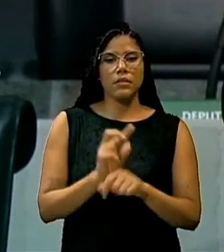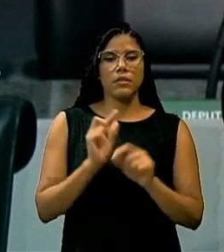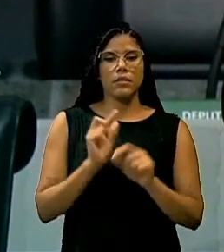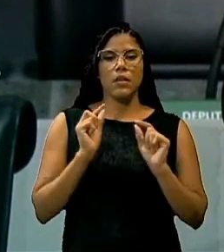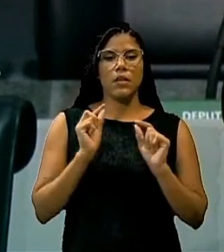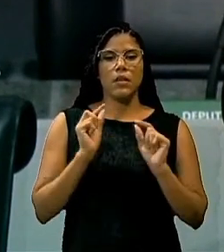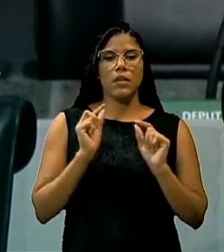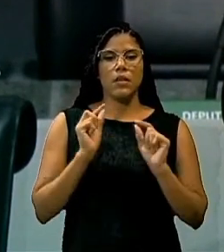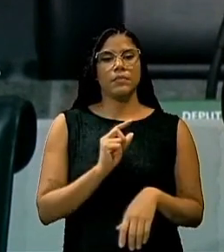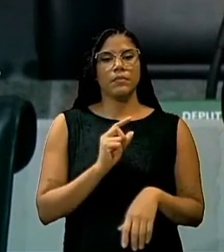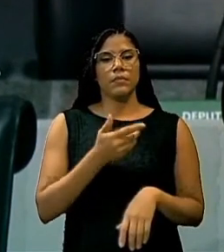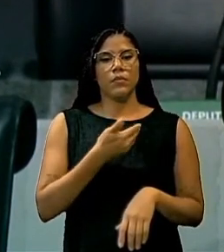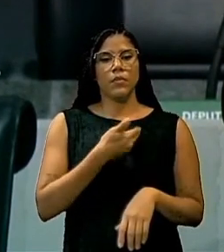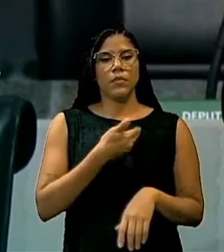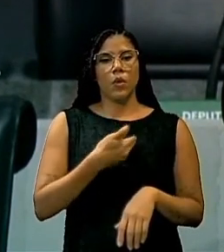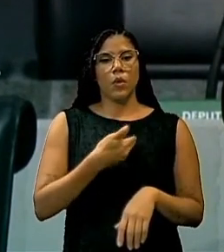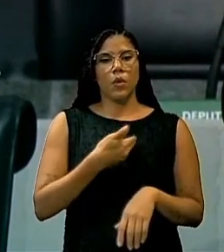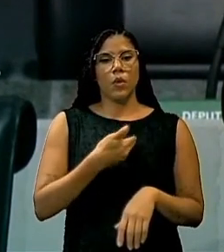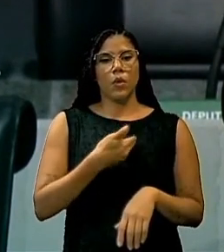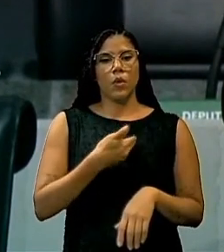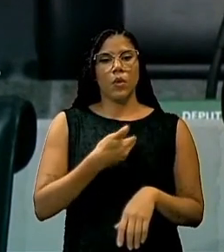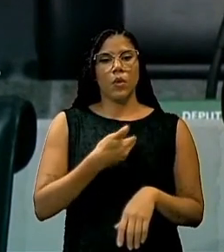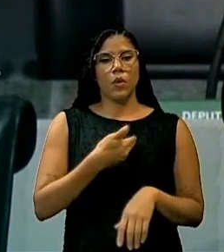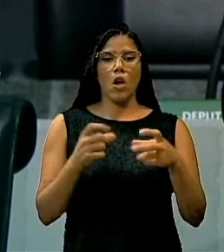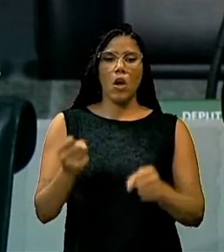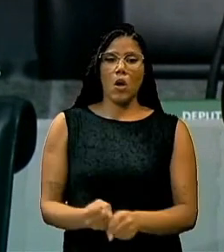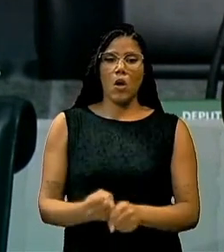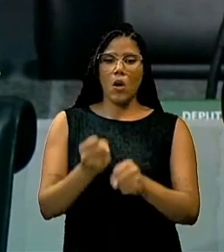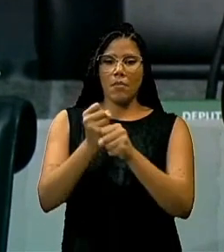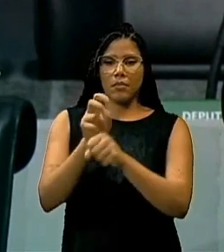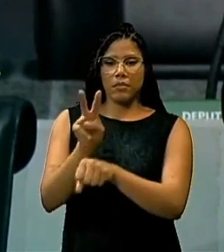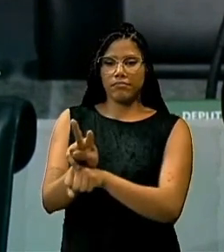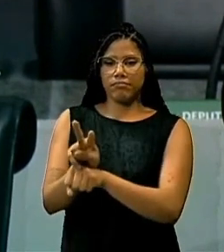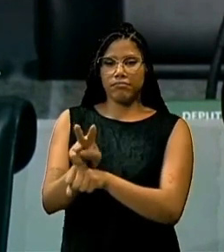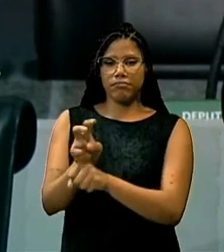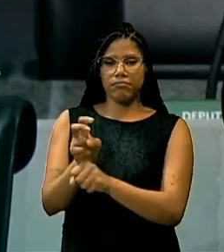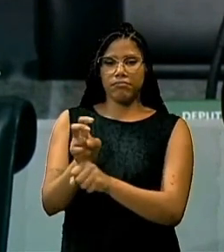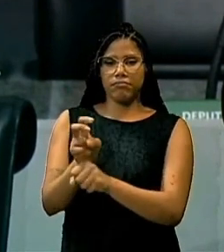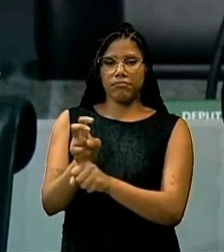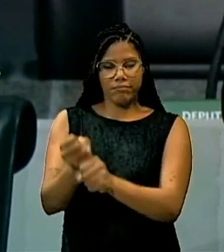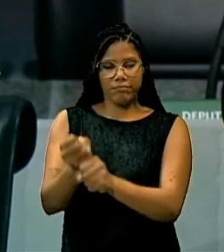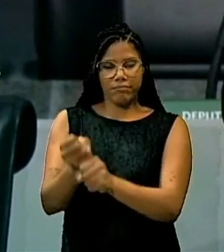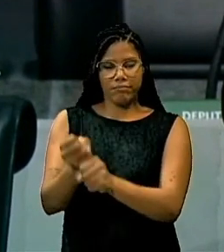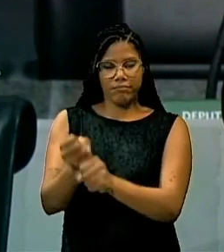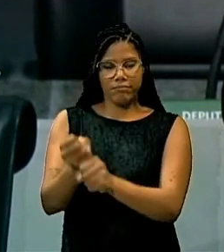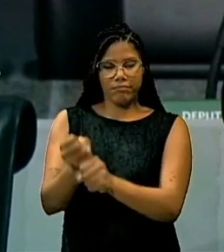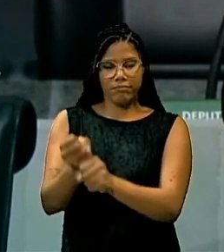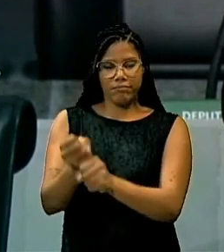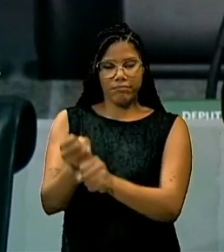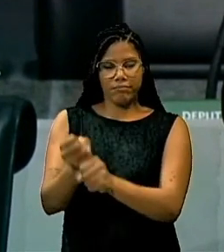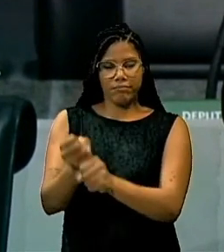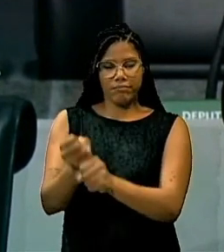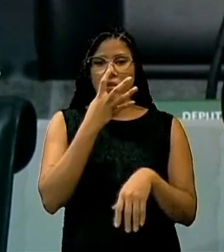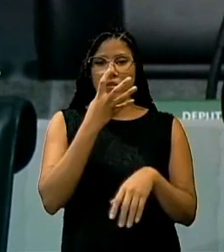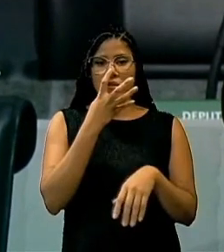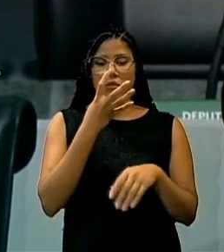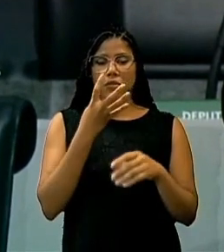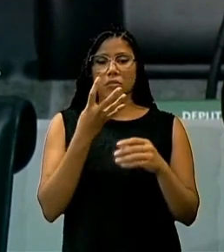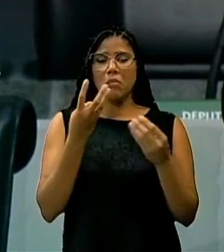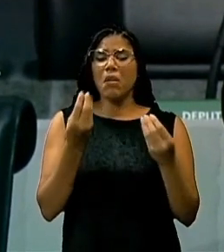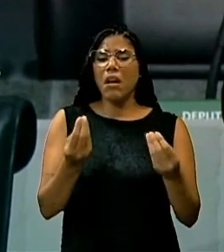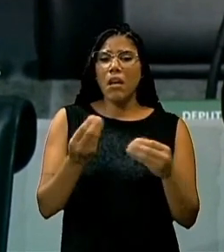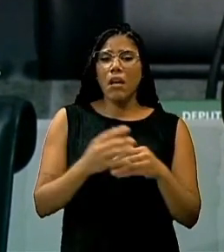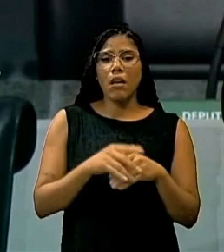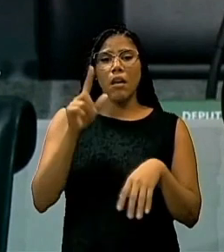executivo, fiscalizar obras, enfim, acompanhar para dar os